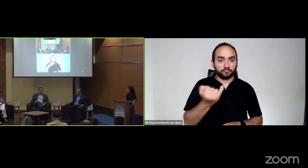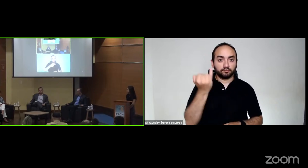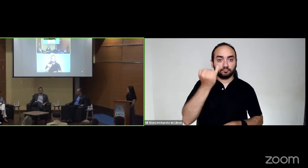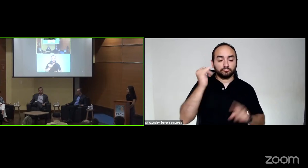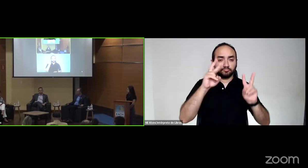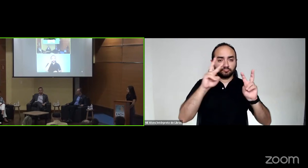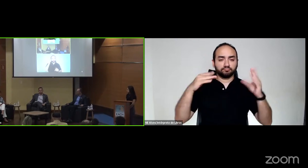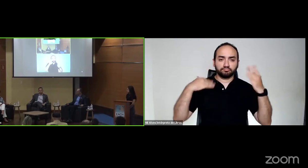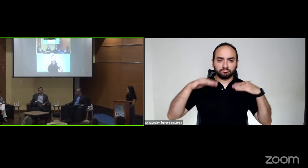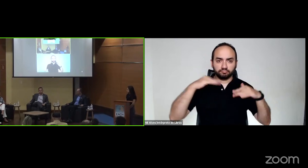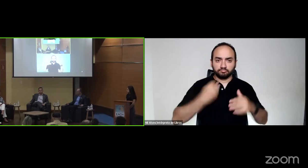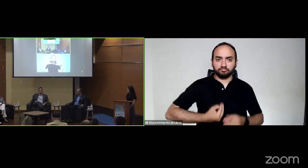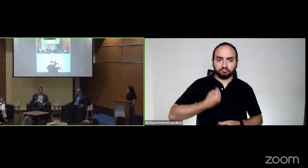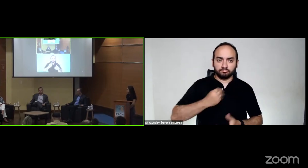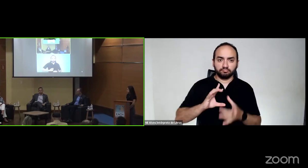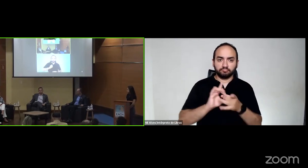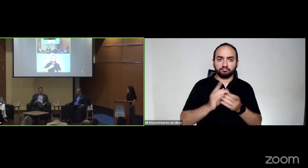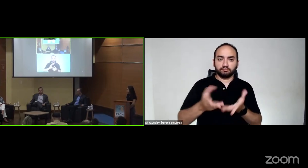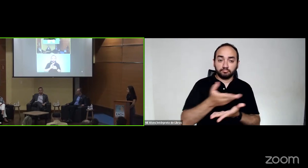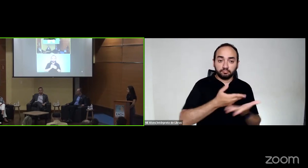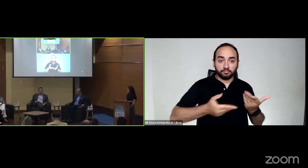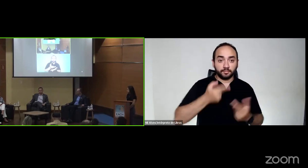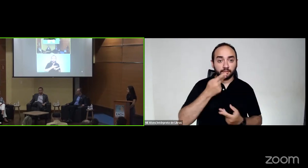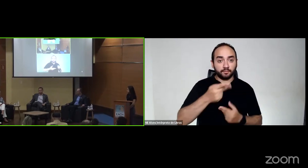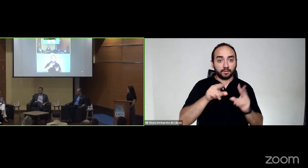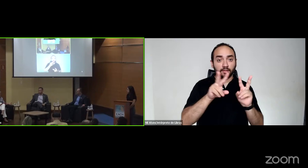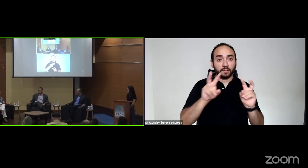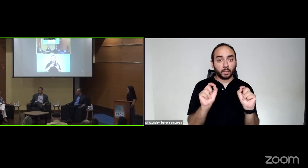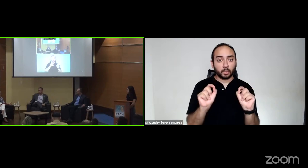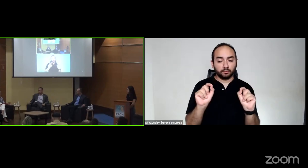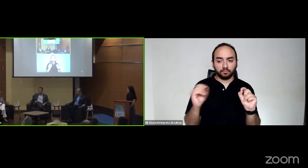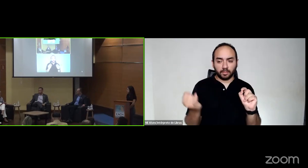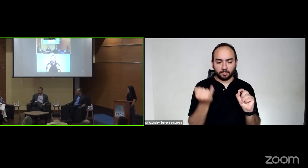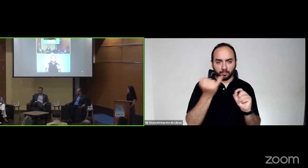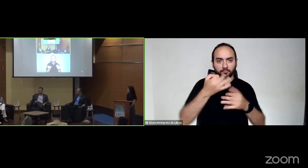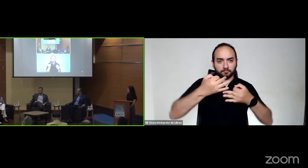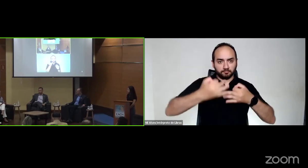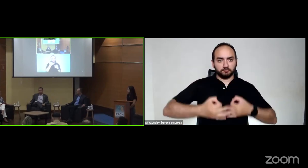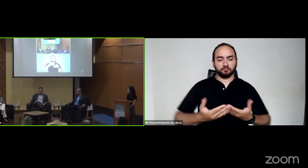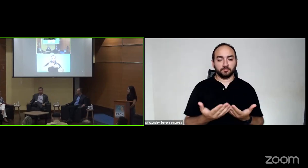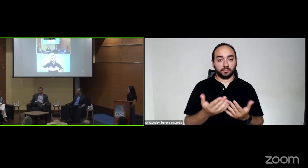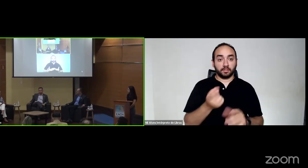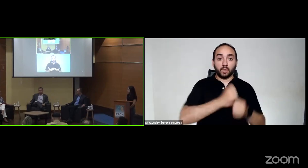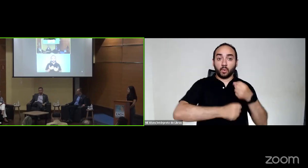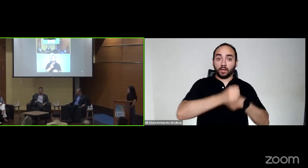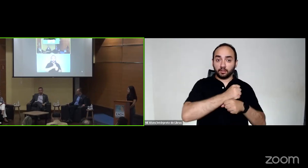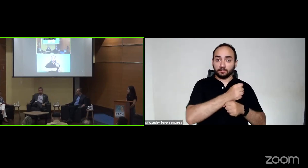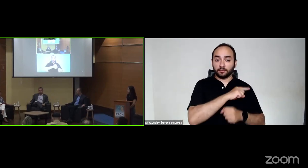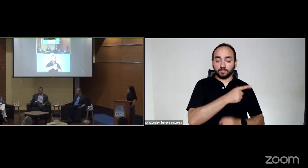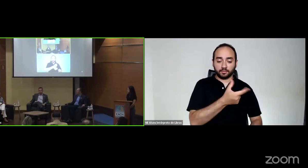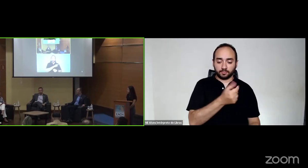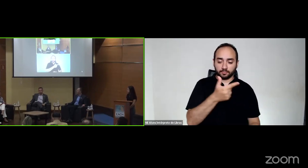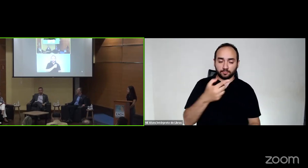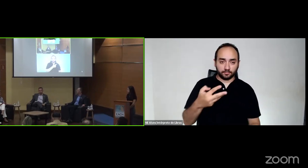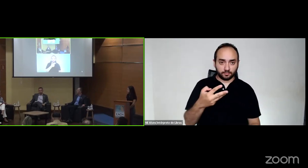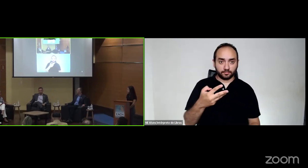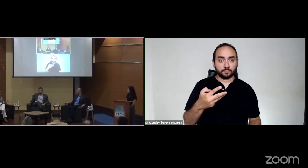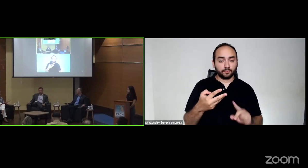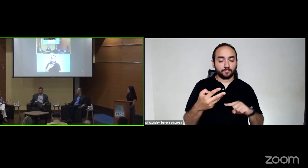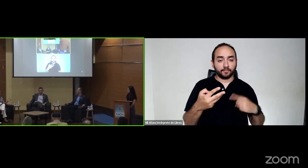do lazer nas nossas vidas, falamos sobre o lazer importa. E no ano passado, em 2023,